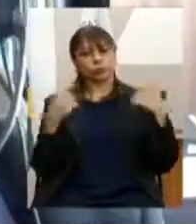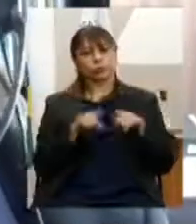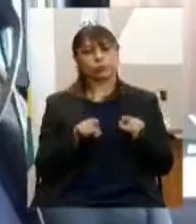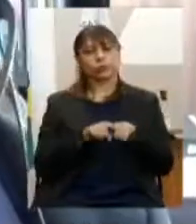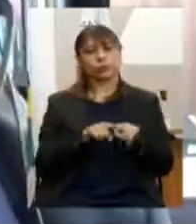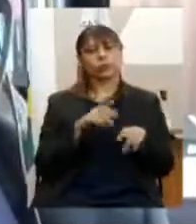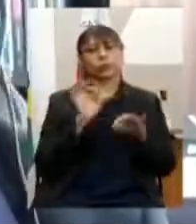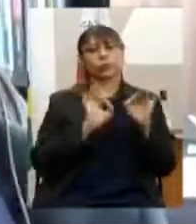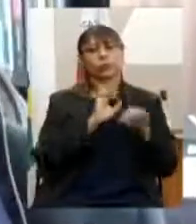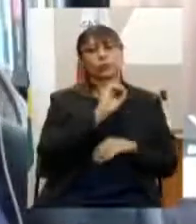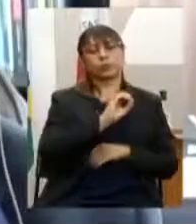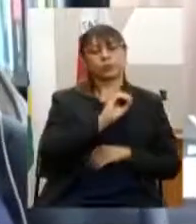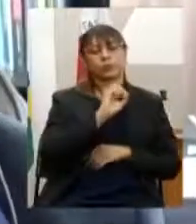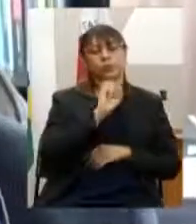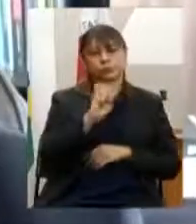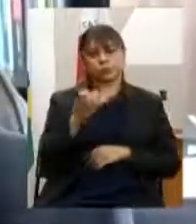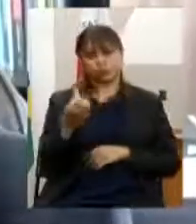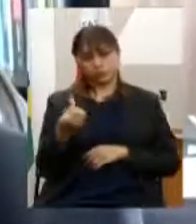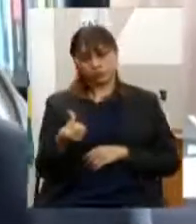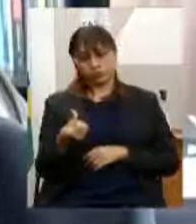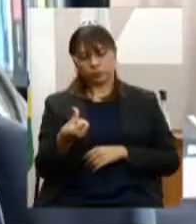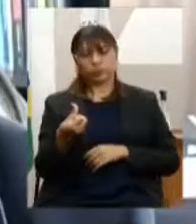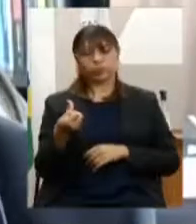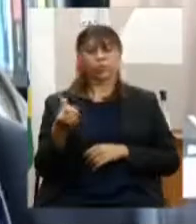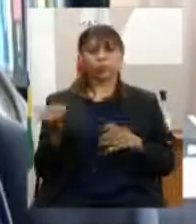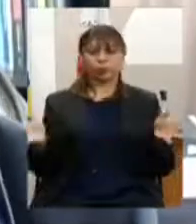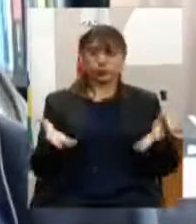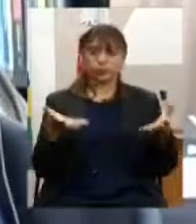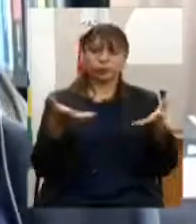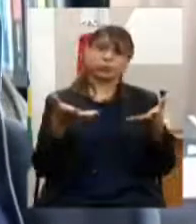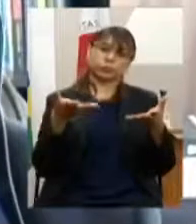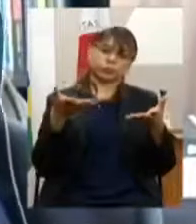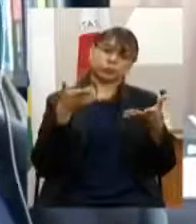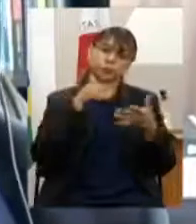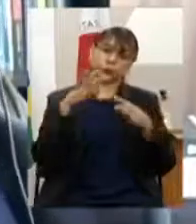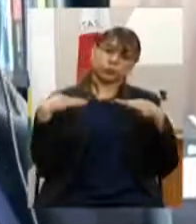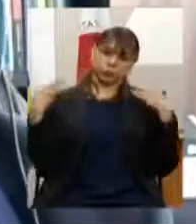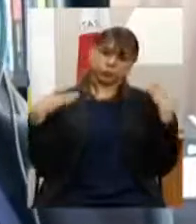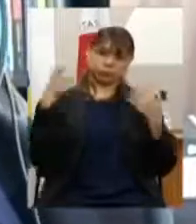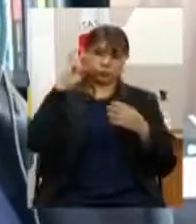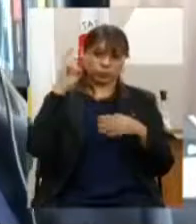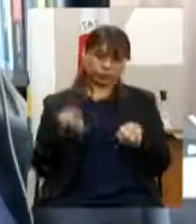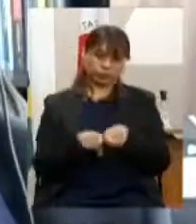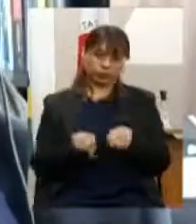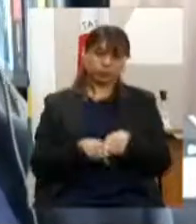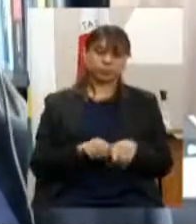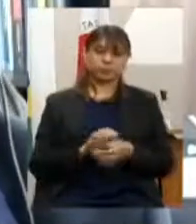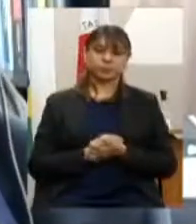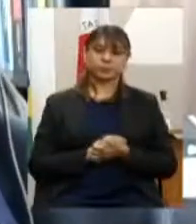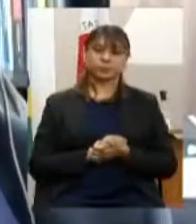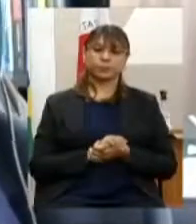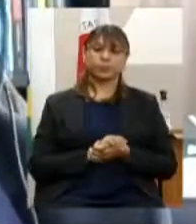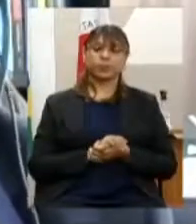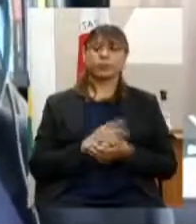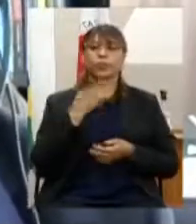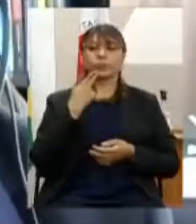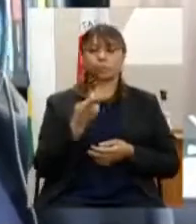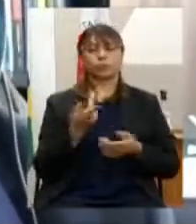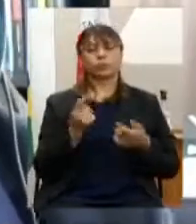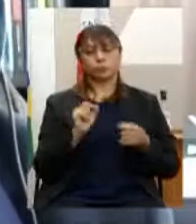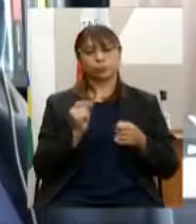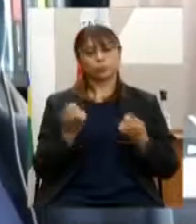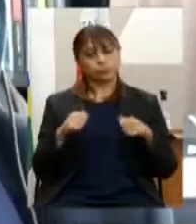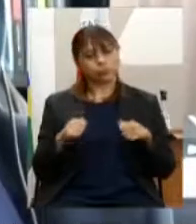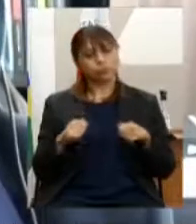fomento democratização e acesso a cultura e ao turismo primeira questão foi incluir a região